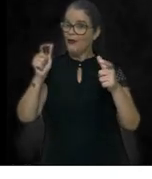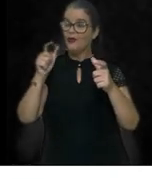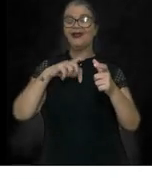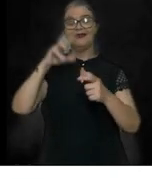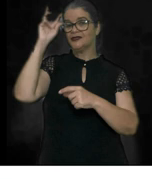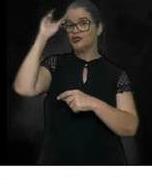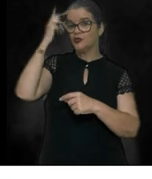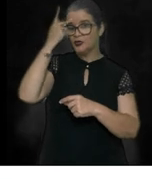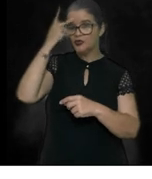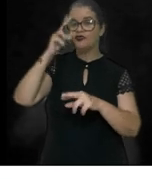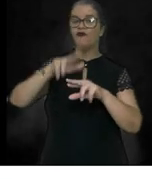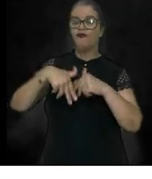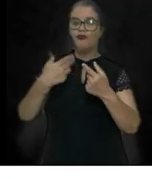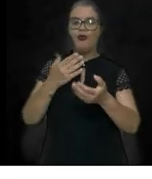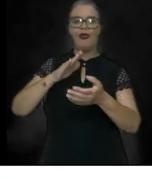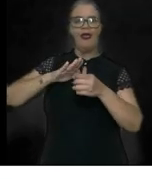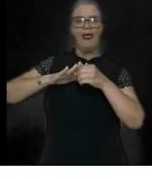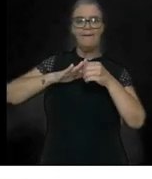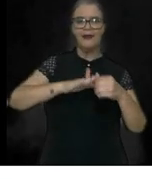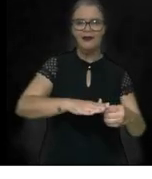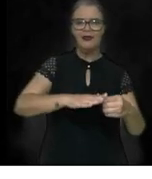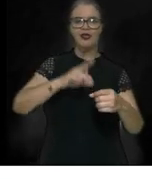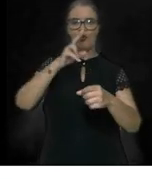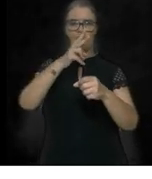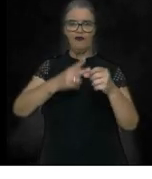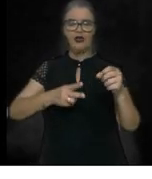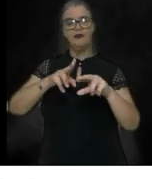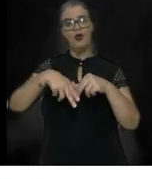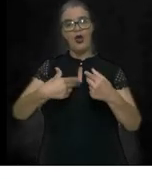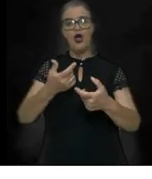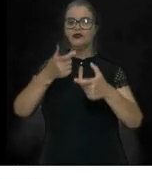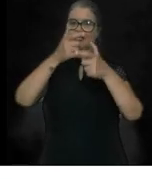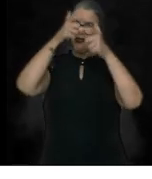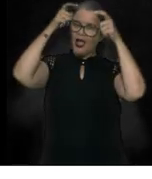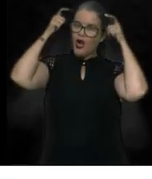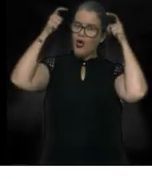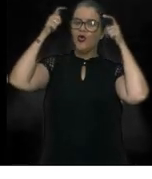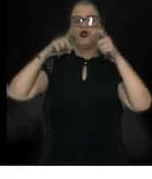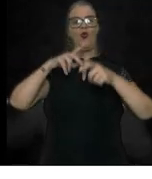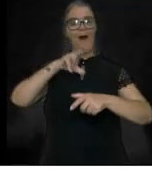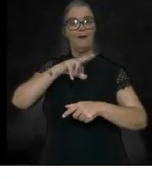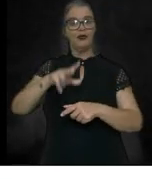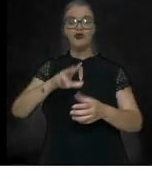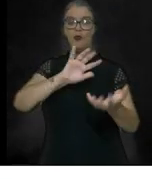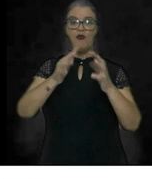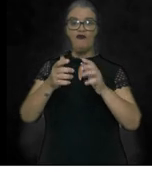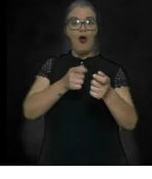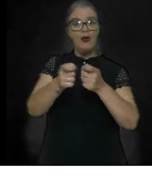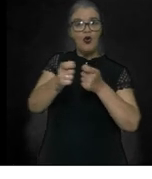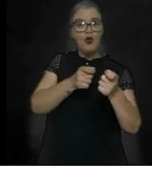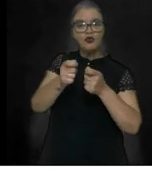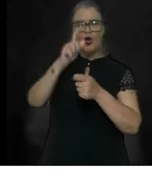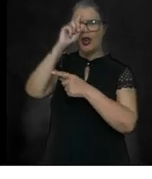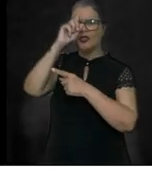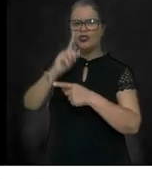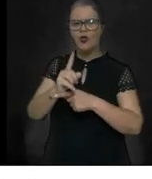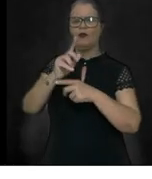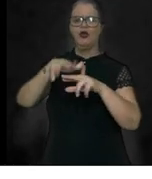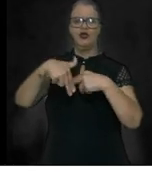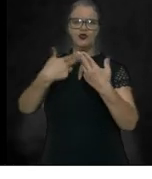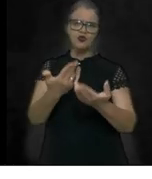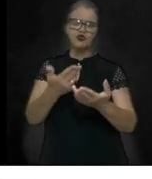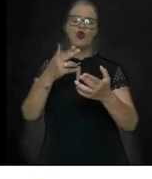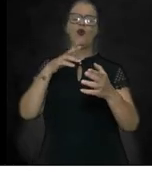foi reprimida com violência pela coroa portuguesa, como forma de controlar o seu domínio sobre a